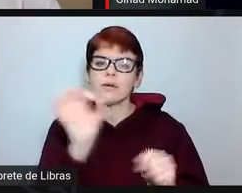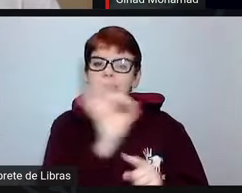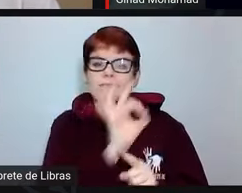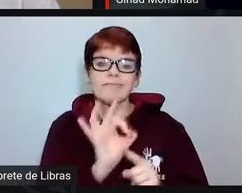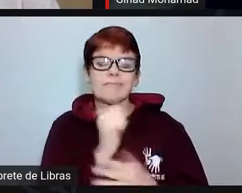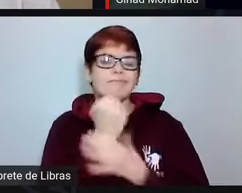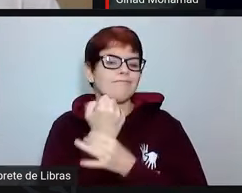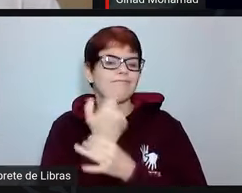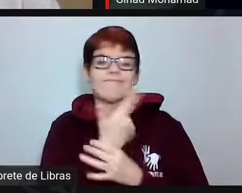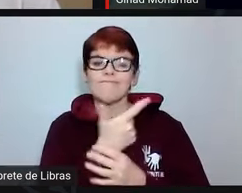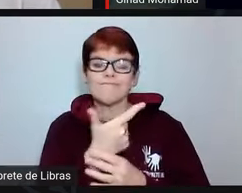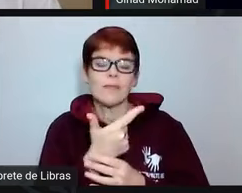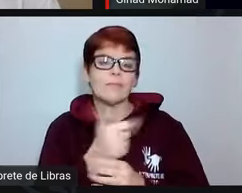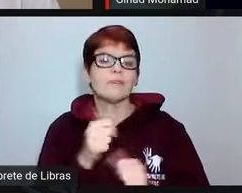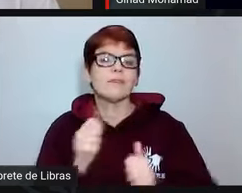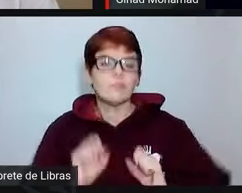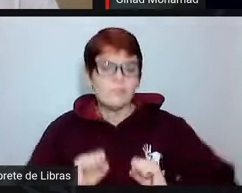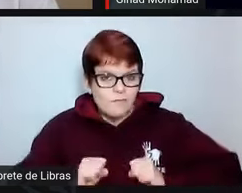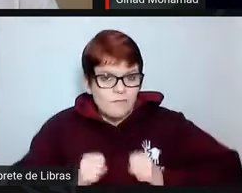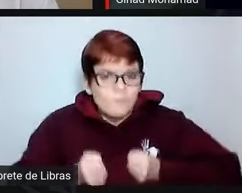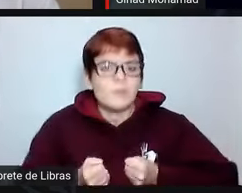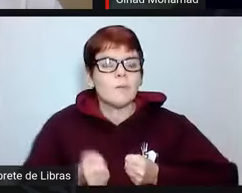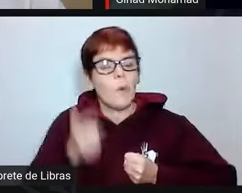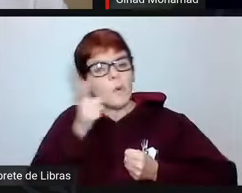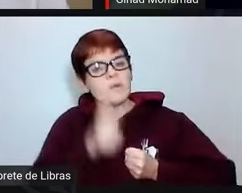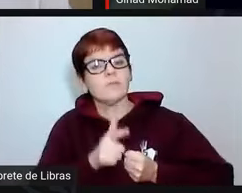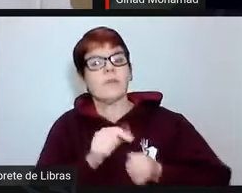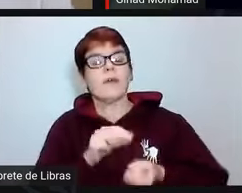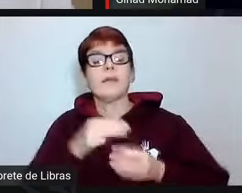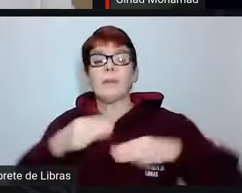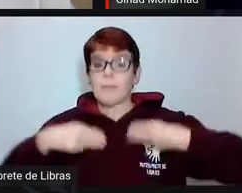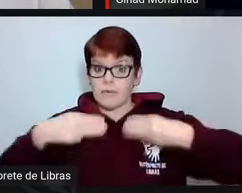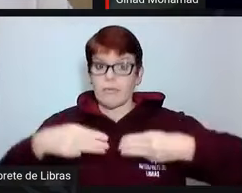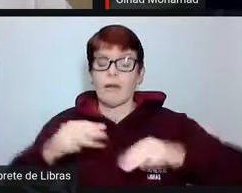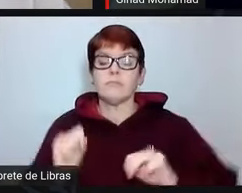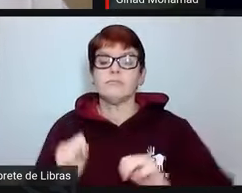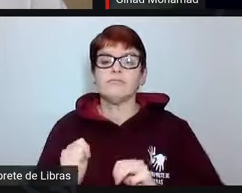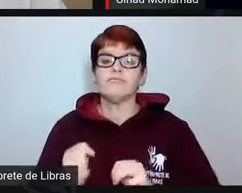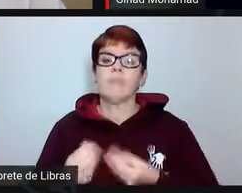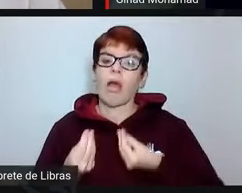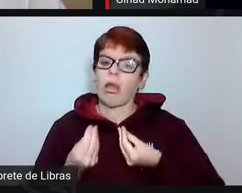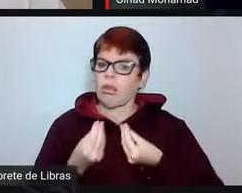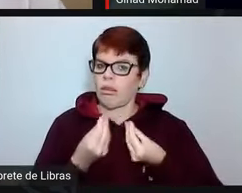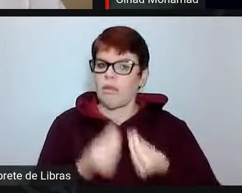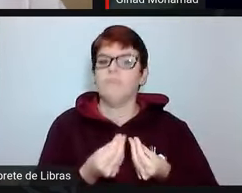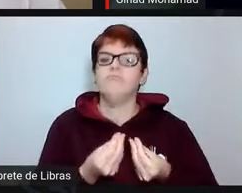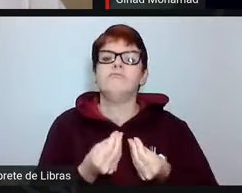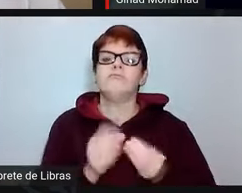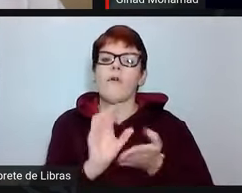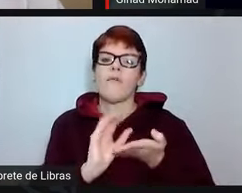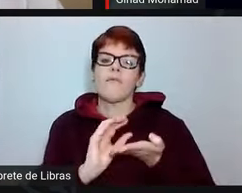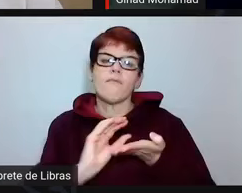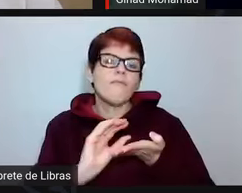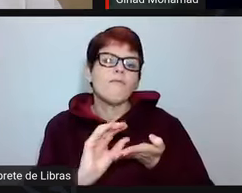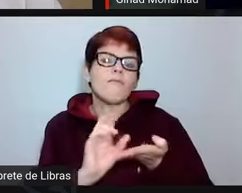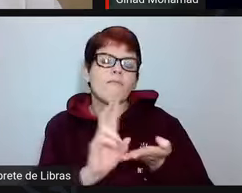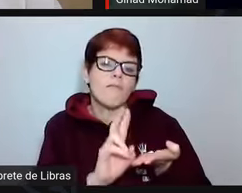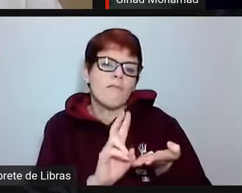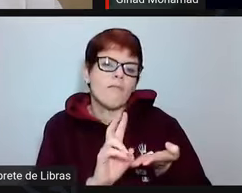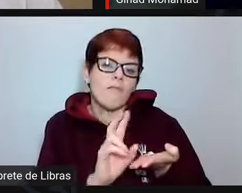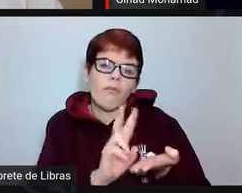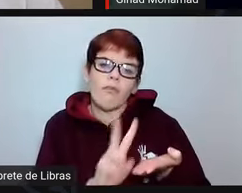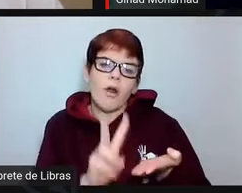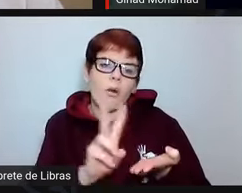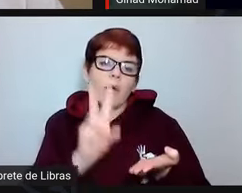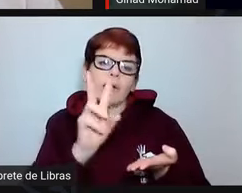fazendo um esforço gigante. É verdade que o Ministério da Educação ofereceu uma parte em termos de pacote de dados,